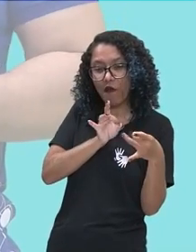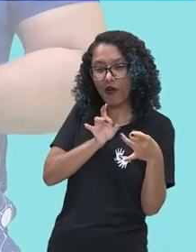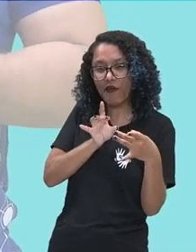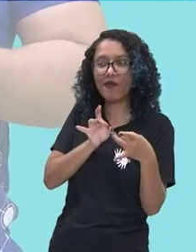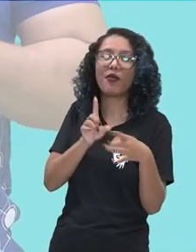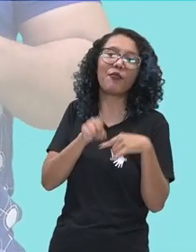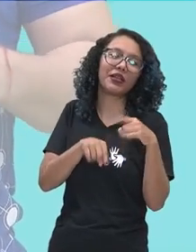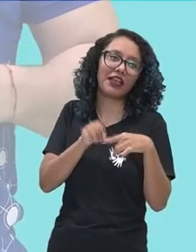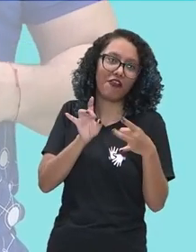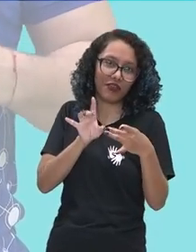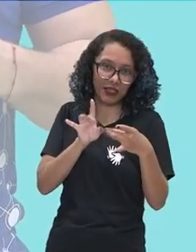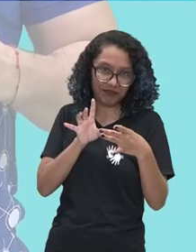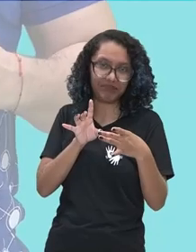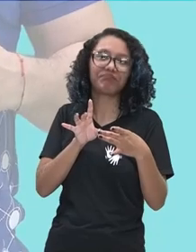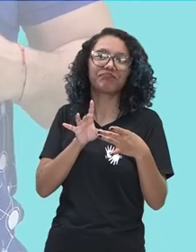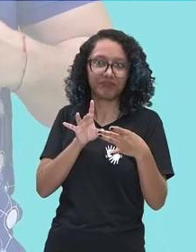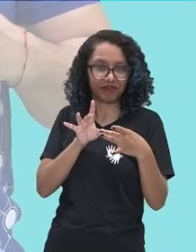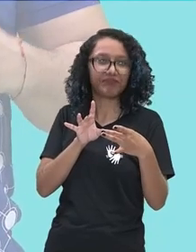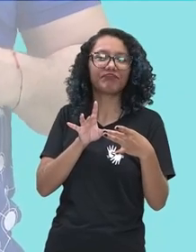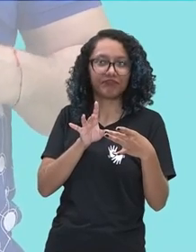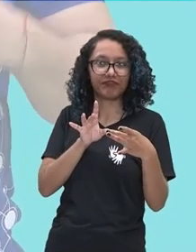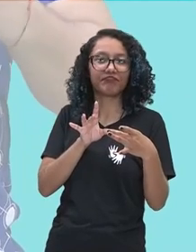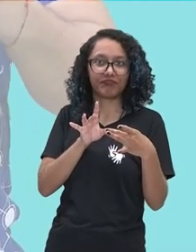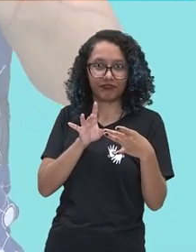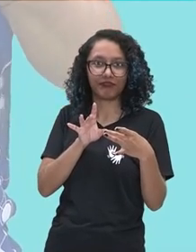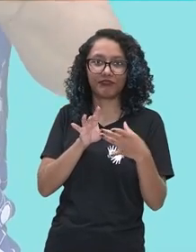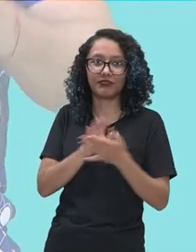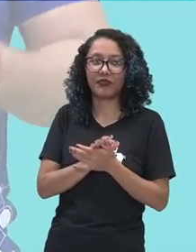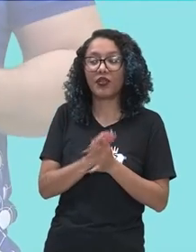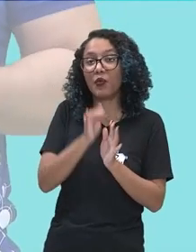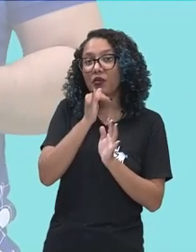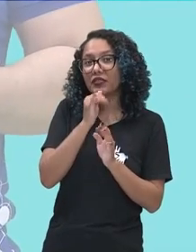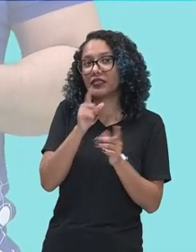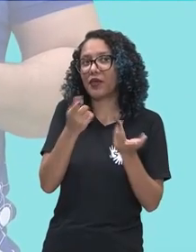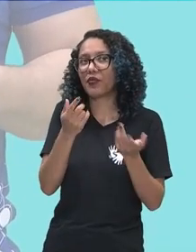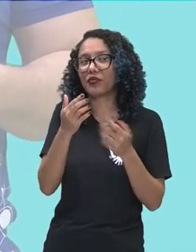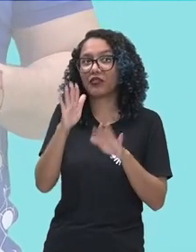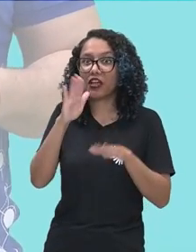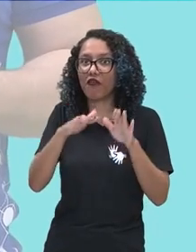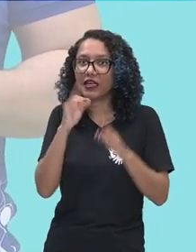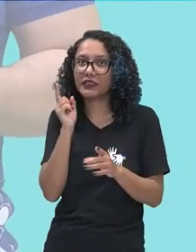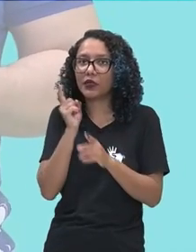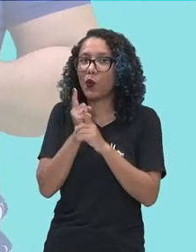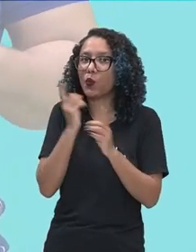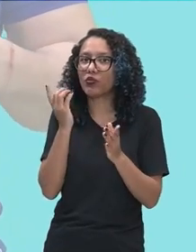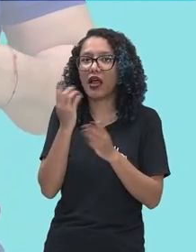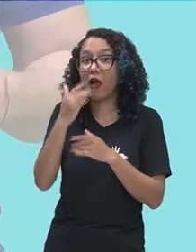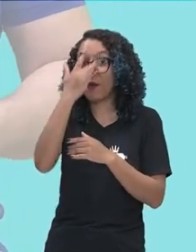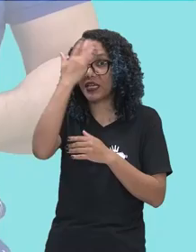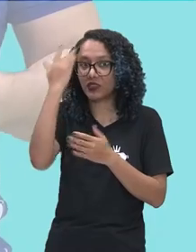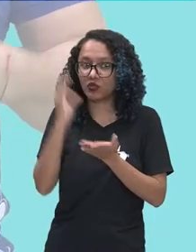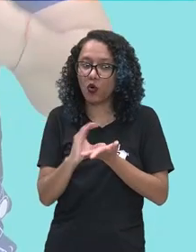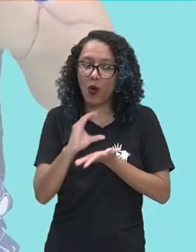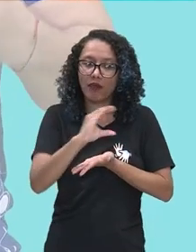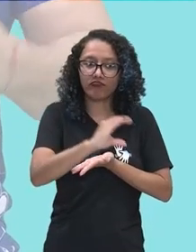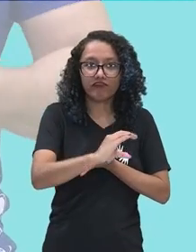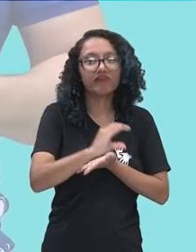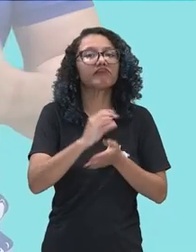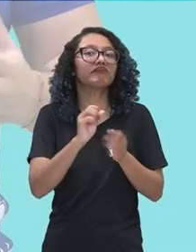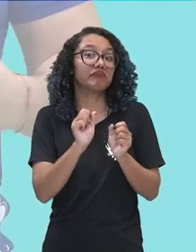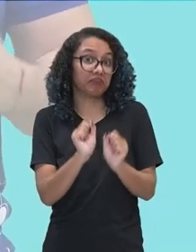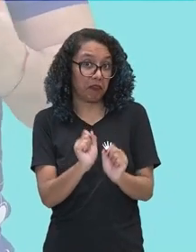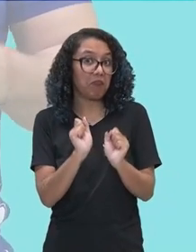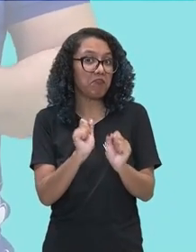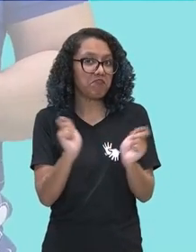produto, né? Você pode, de repente, achar um investidor para o seu negócio, ok? Então, nessa área de